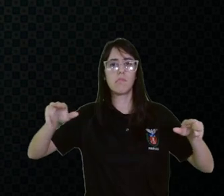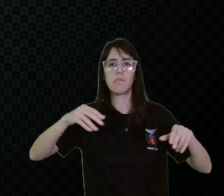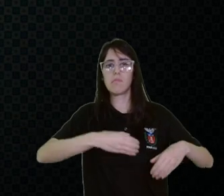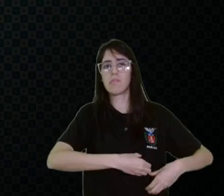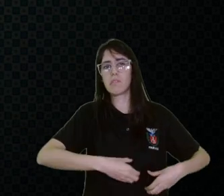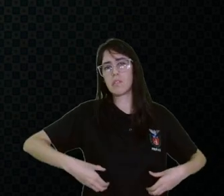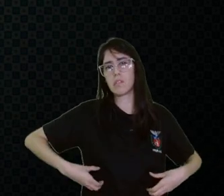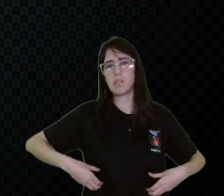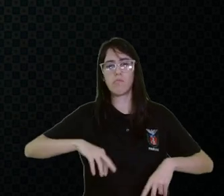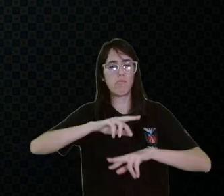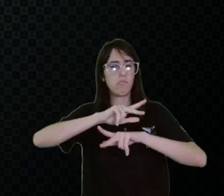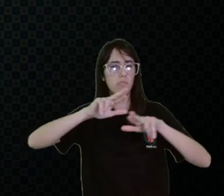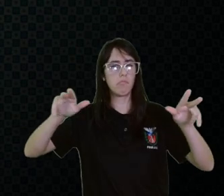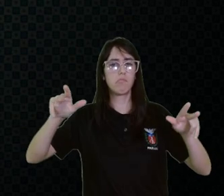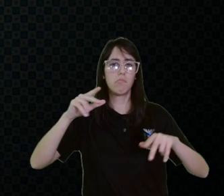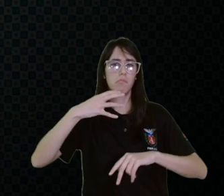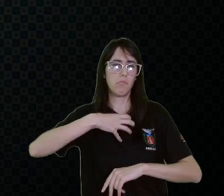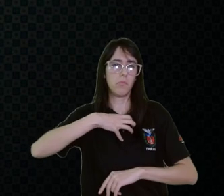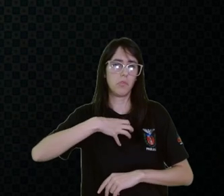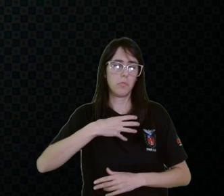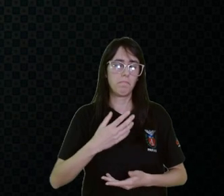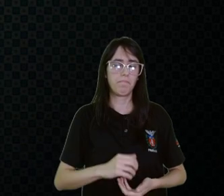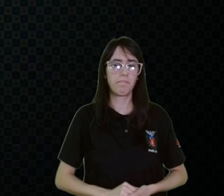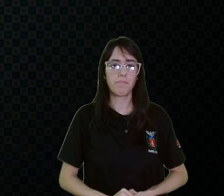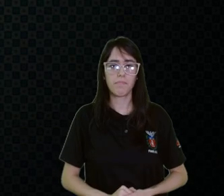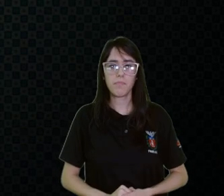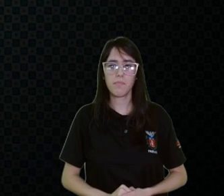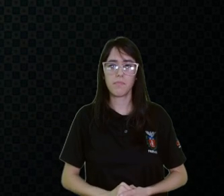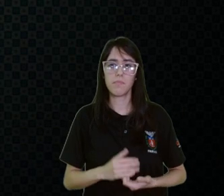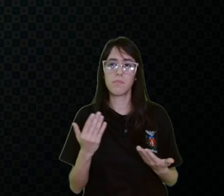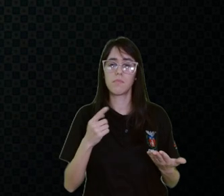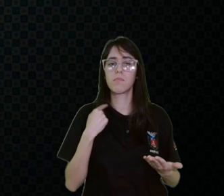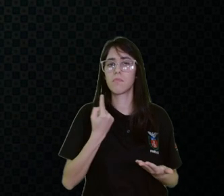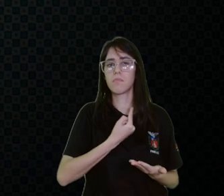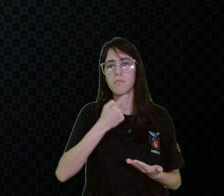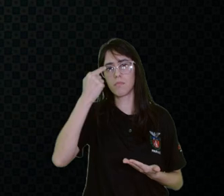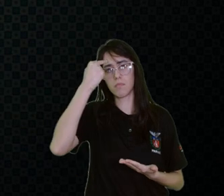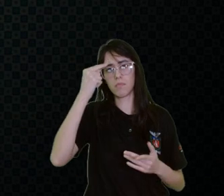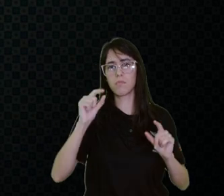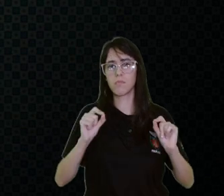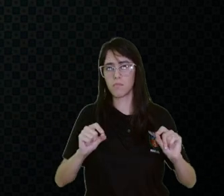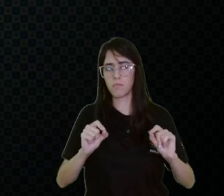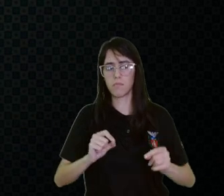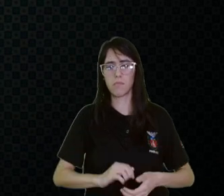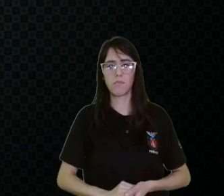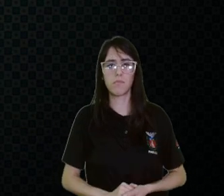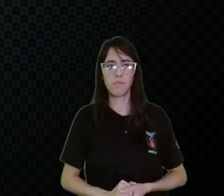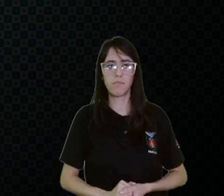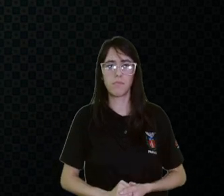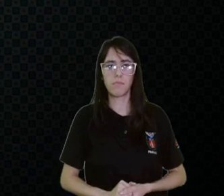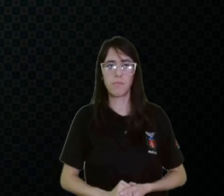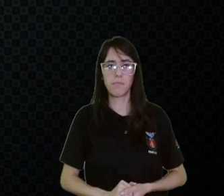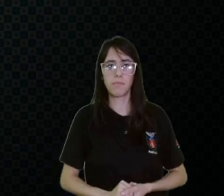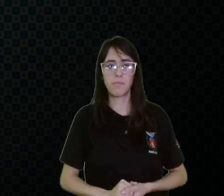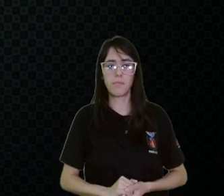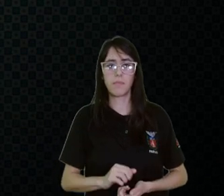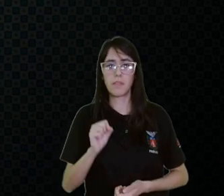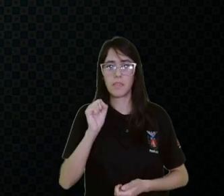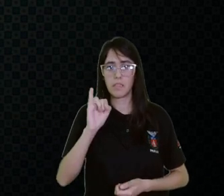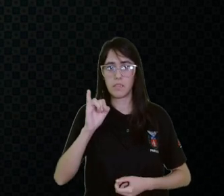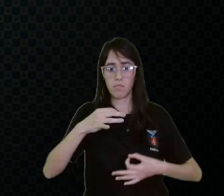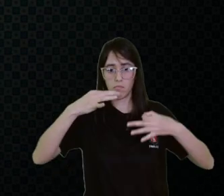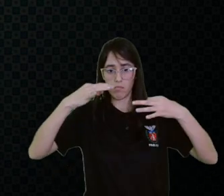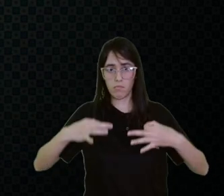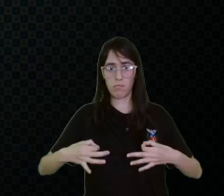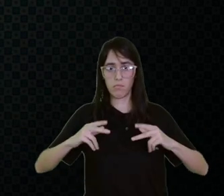para segurança e posicionamento, tá, e a gente vai pensar o que, né, quando a gente tem uma adequação postural, a gente tem uma